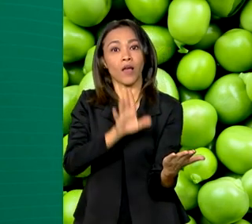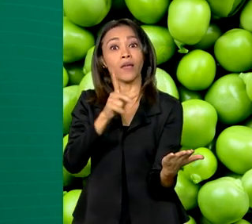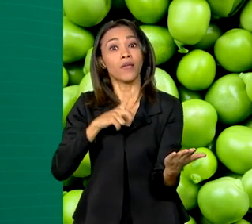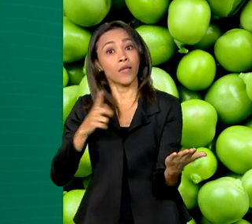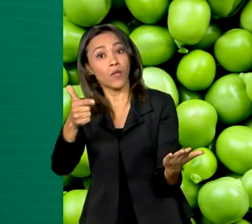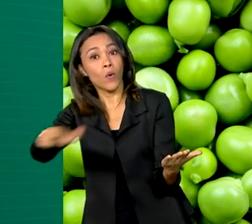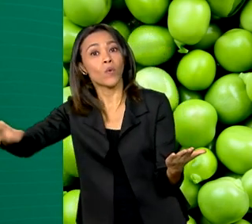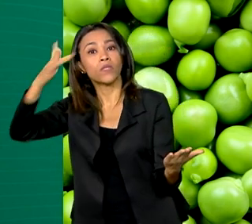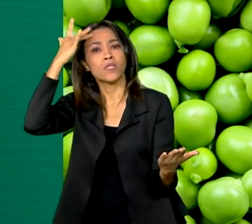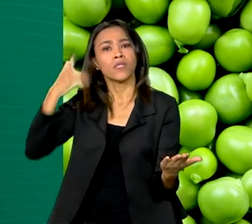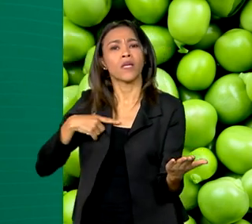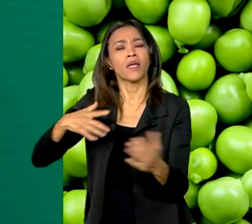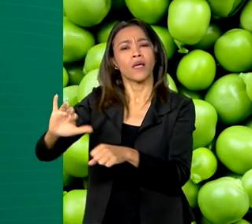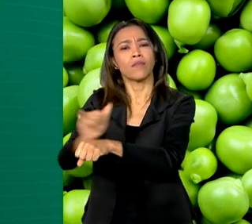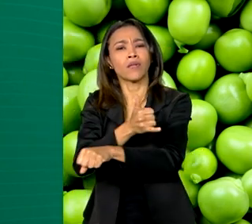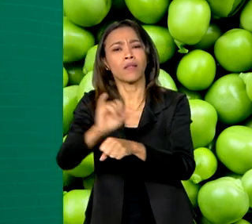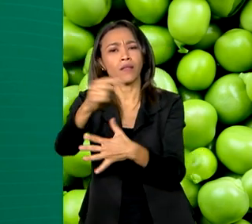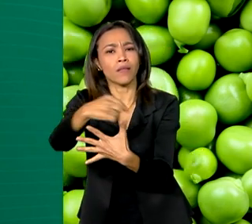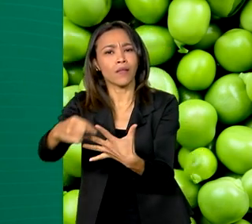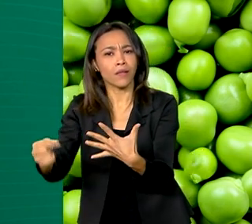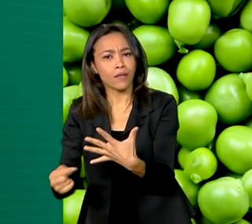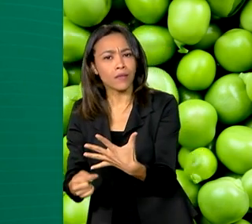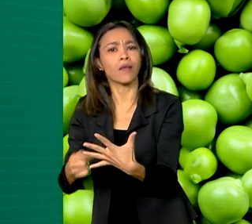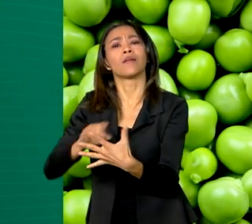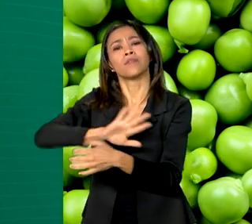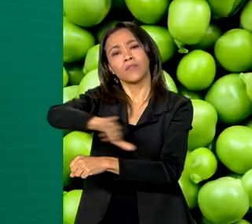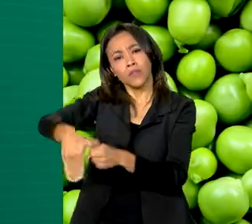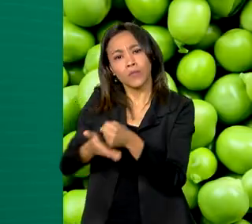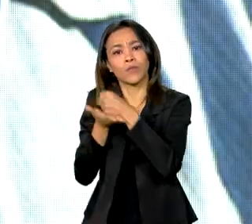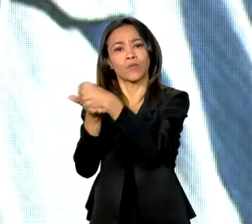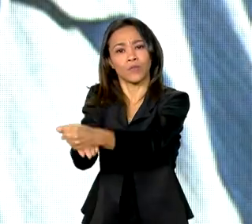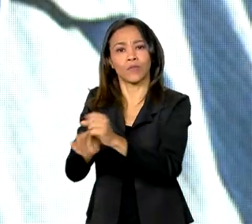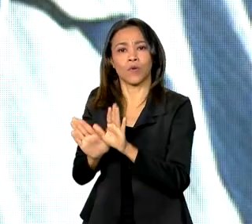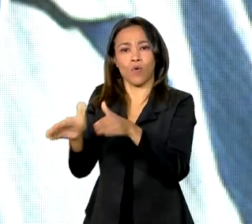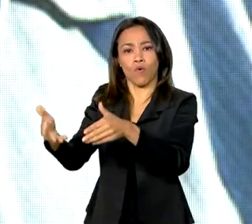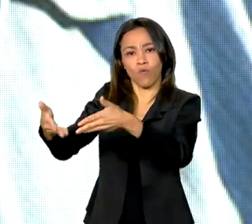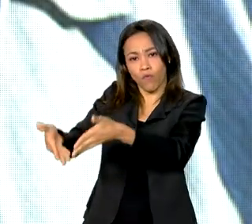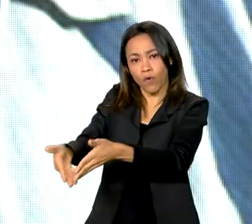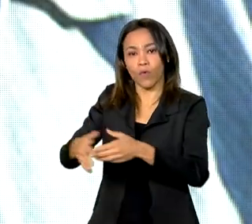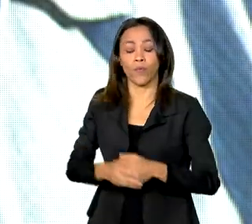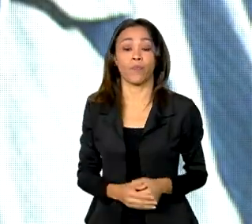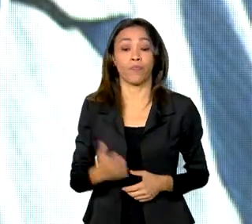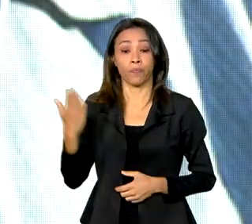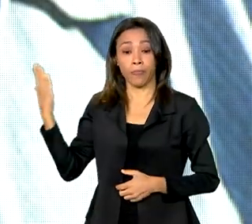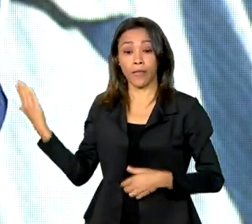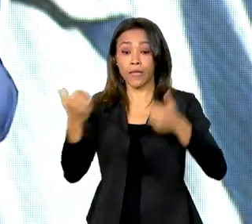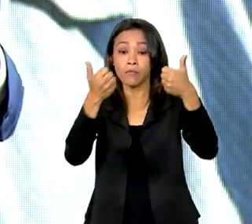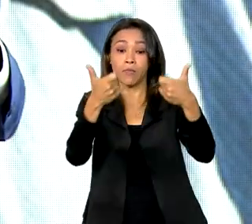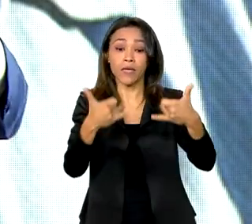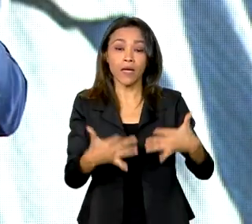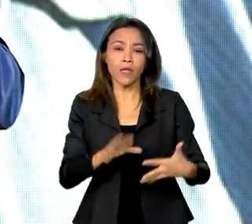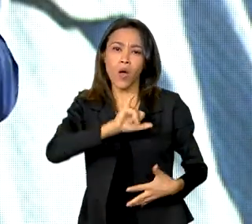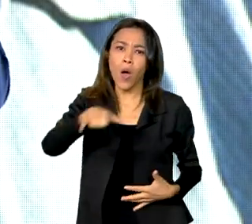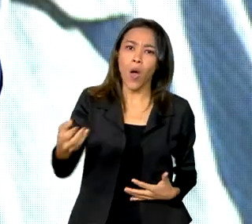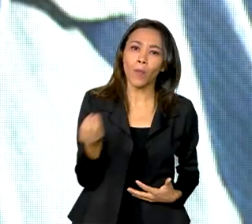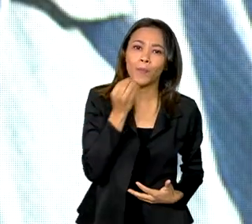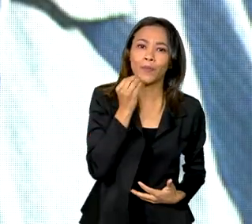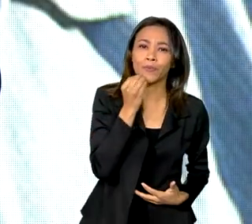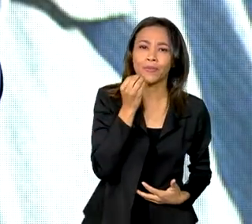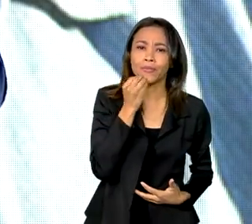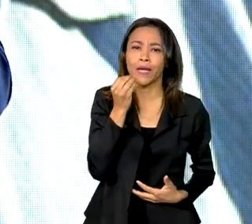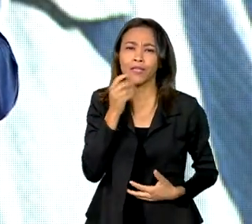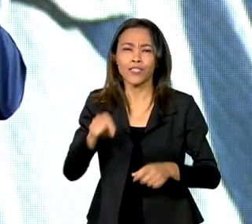adotam práticas agropecuárias consideradas mais sustentáveis. É uma oportunidade de ouro que nós temos de combinar várias